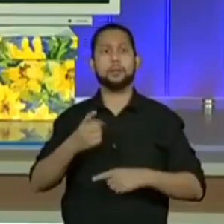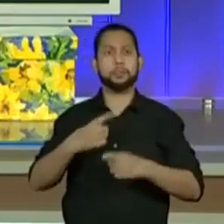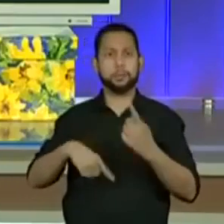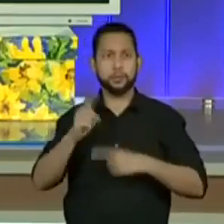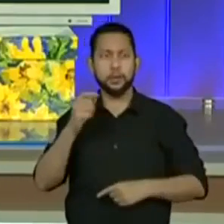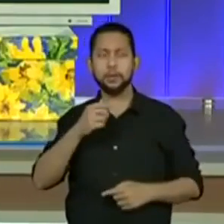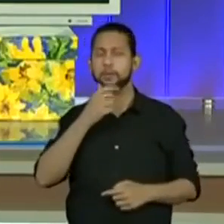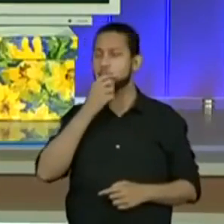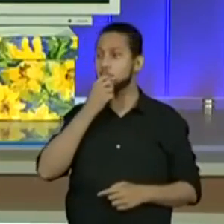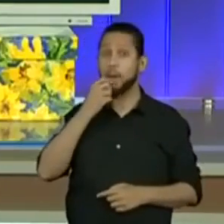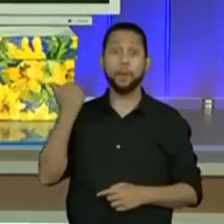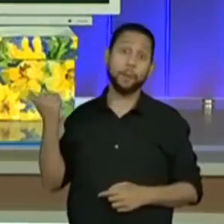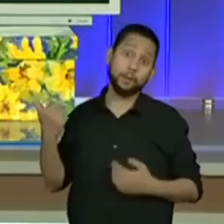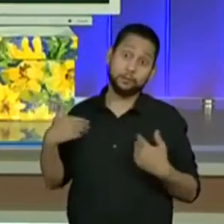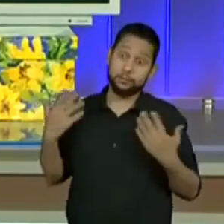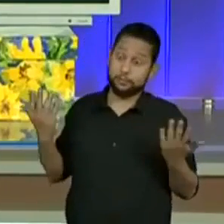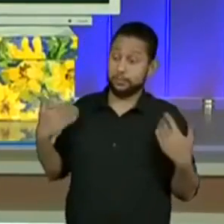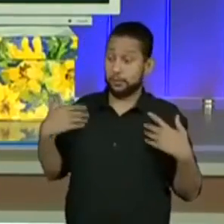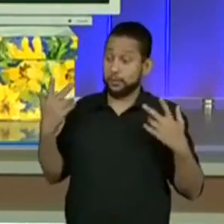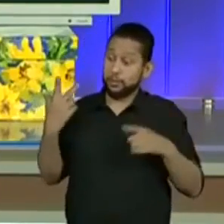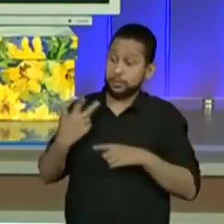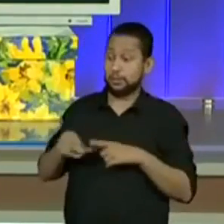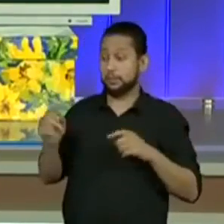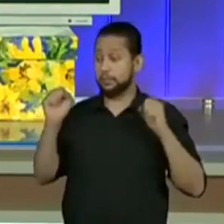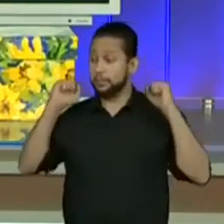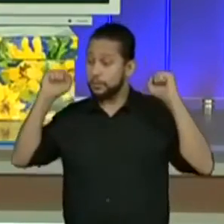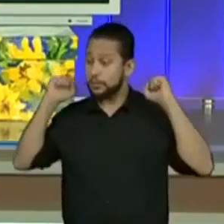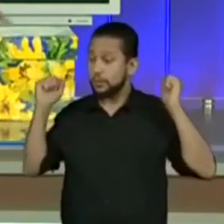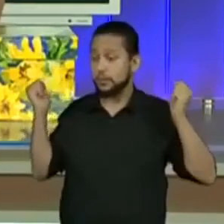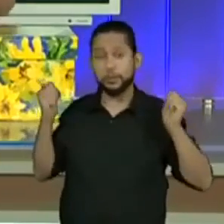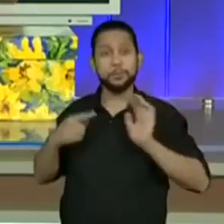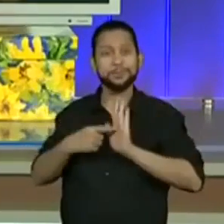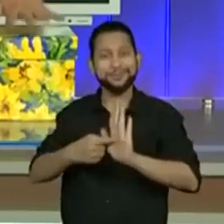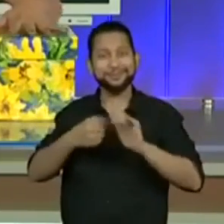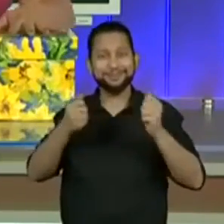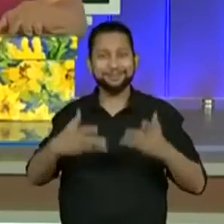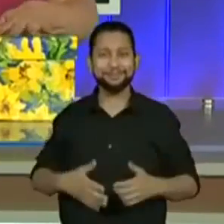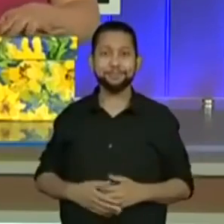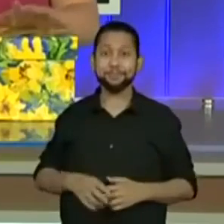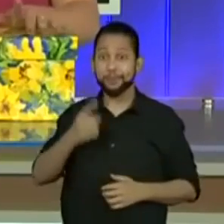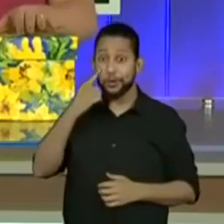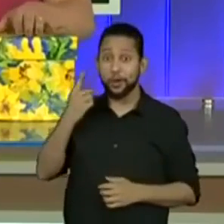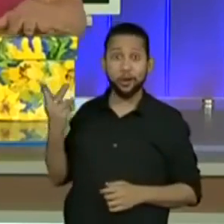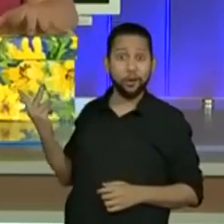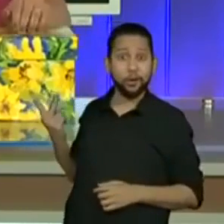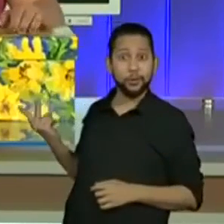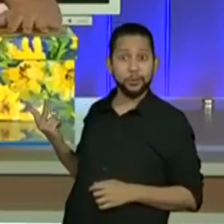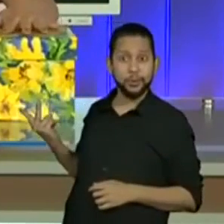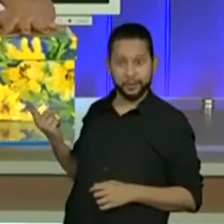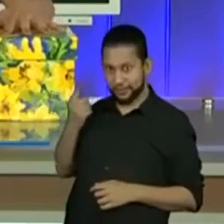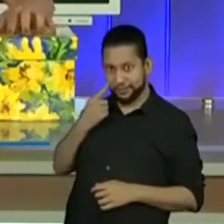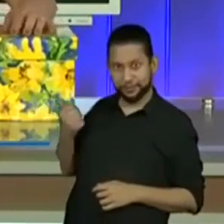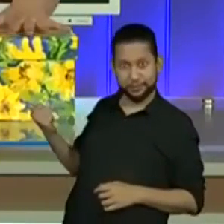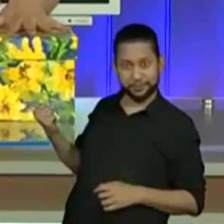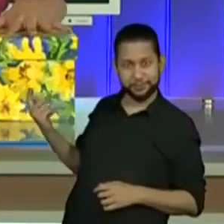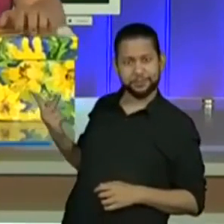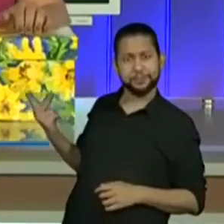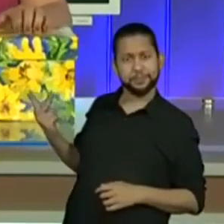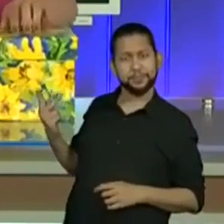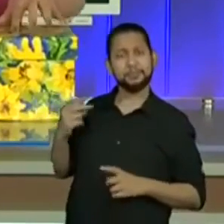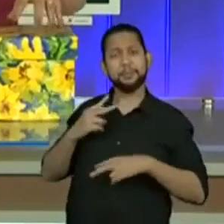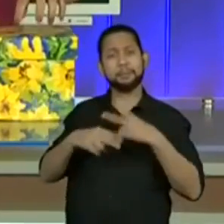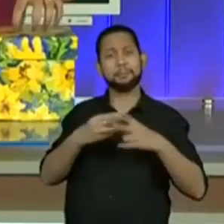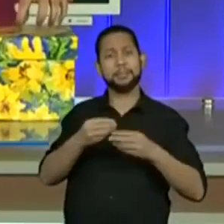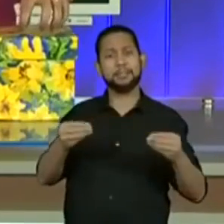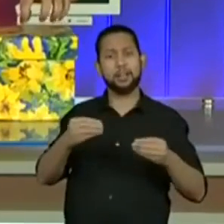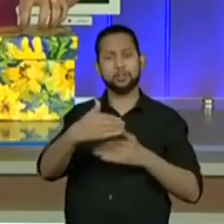feitos sobre, né, no caso, a minha vitória, né? Aqui eu tenho duas caixas de presente, vocês perceberam? O que será que tem